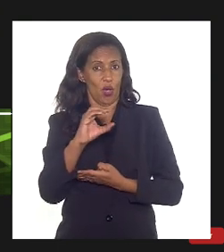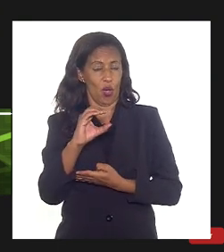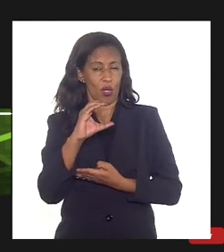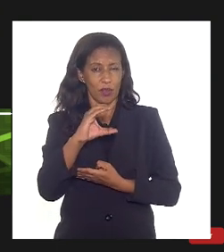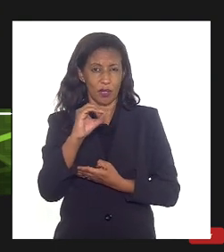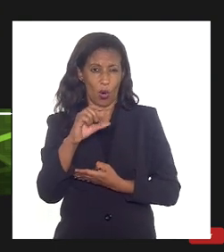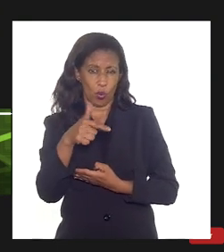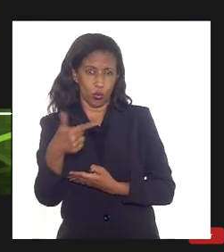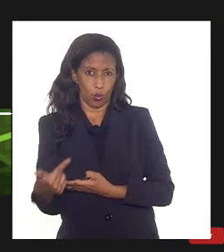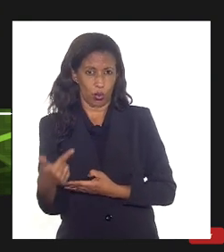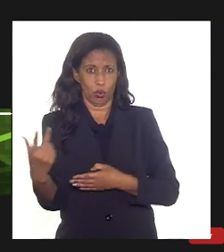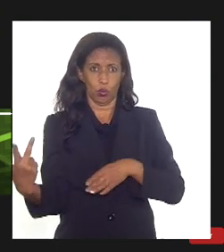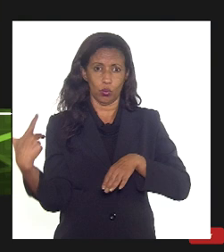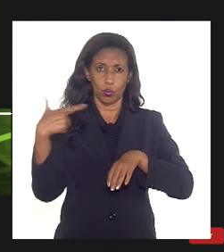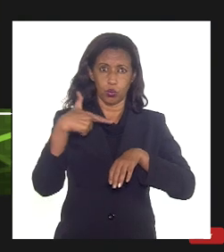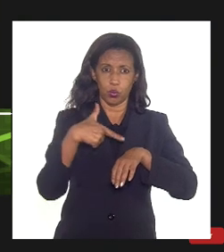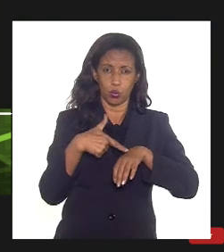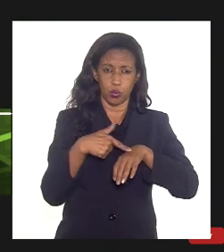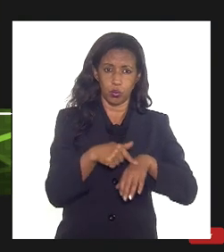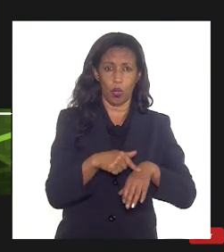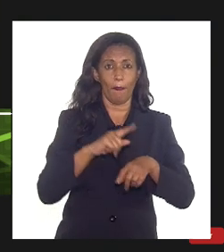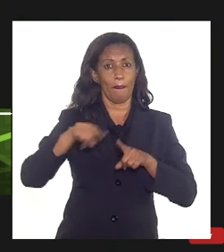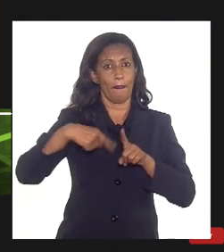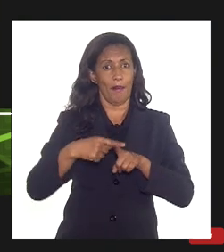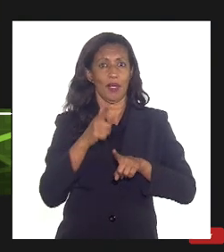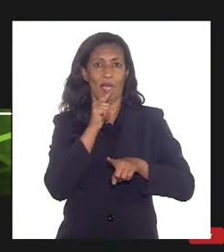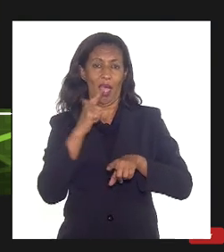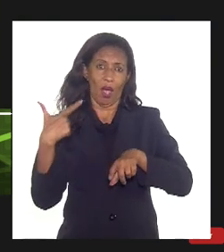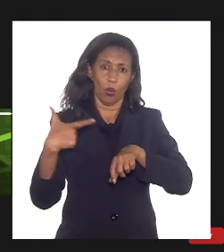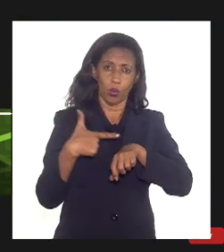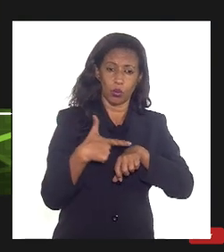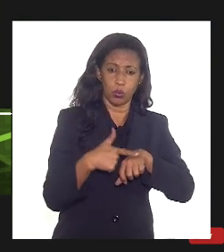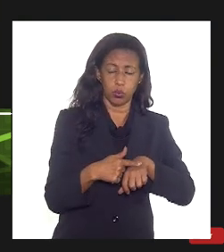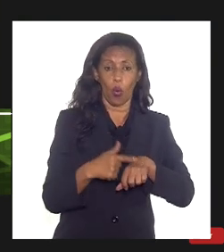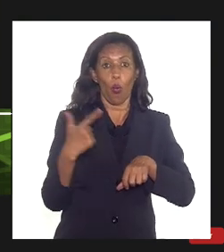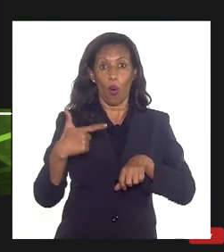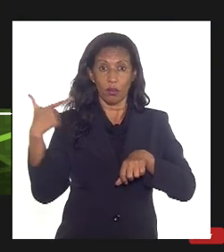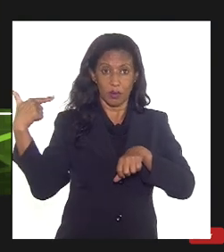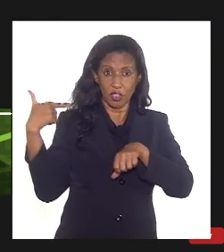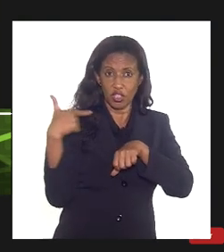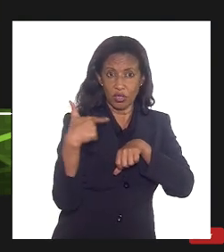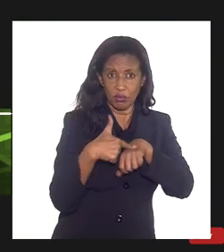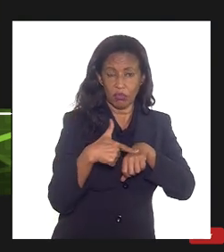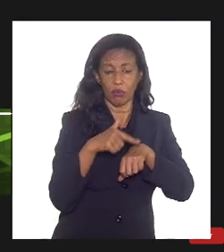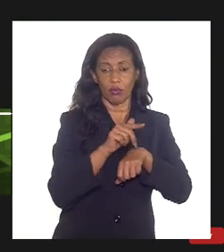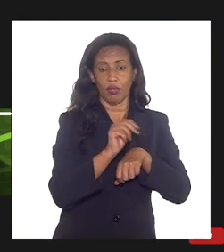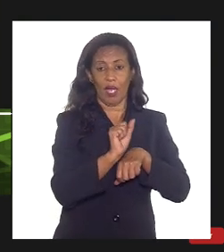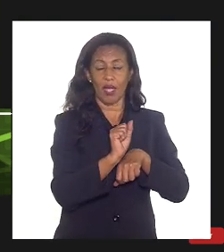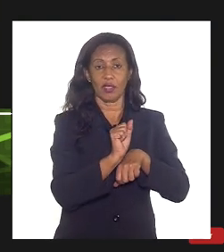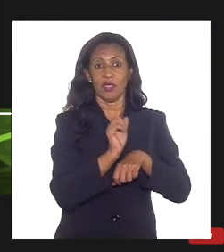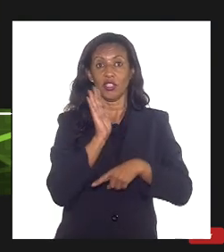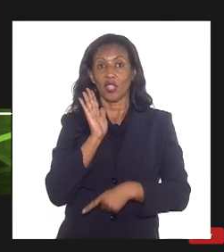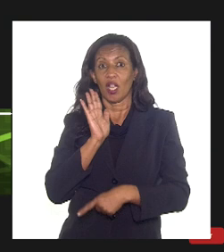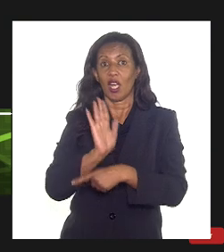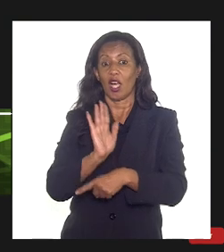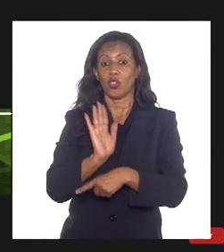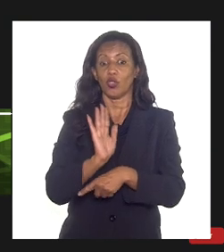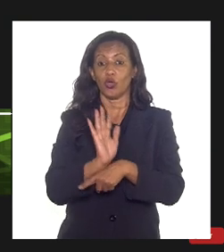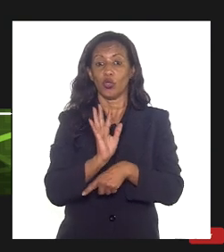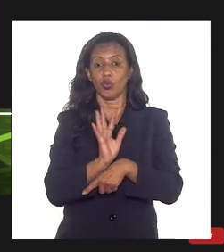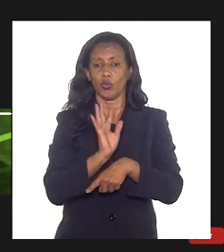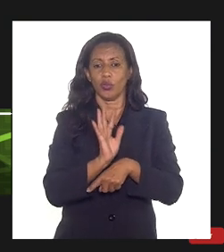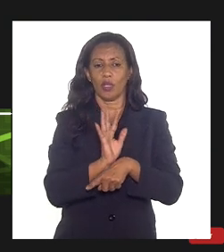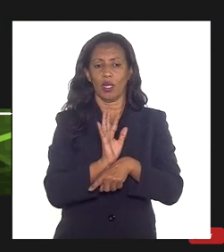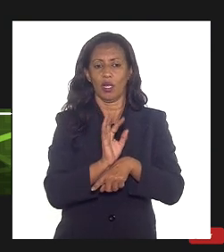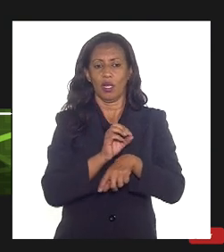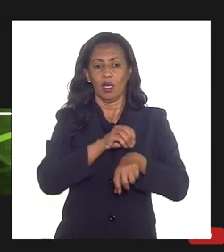conforme eu comentei mas além disso quando eu reinjeto esse gás esse gás ajuda a varrer melhor